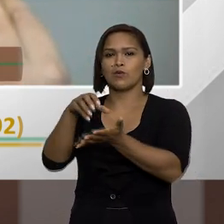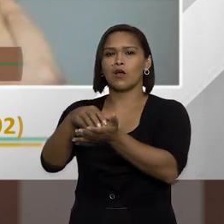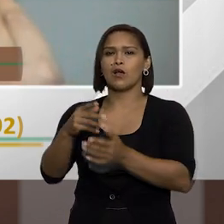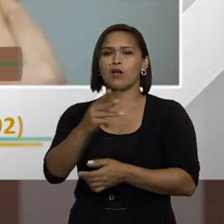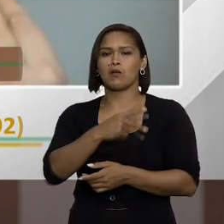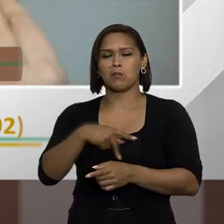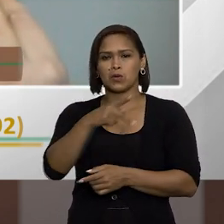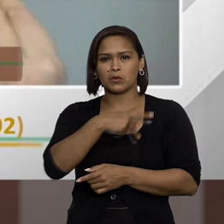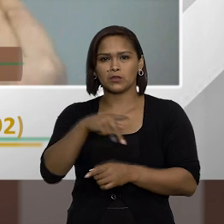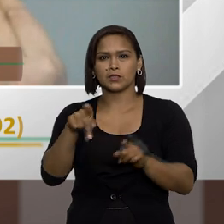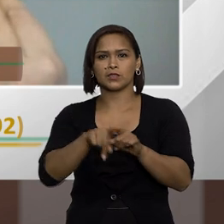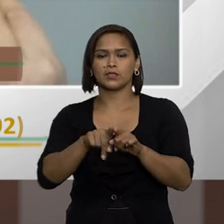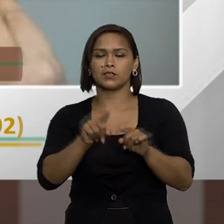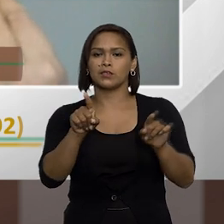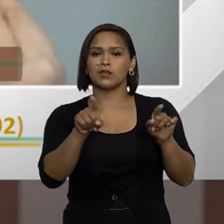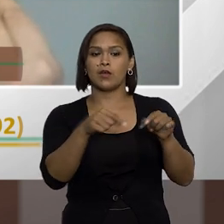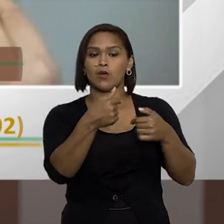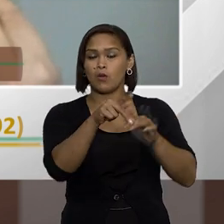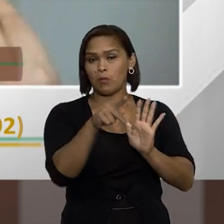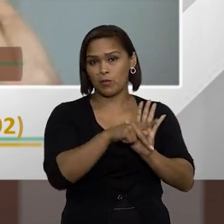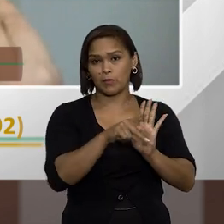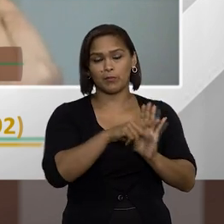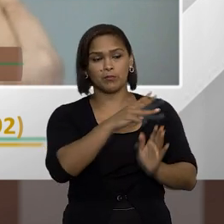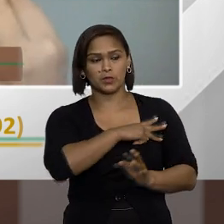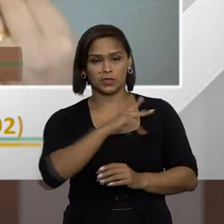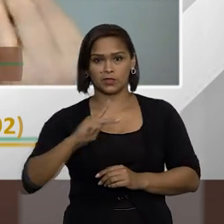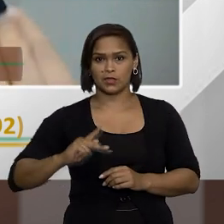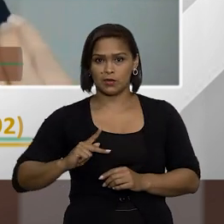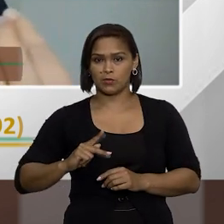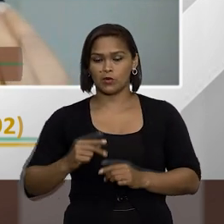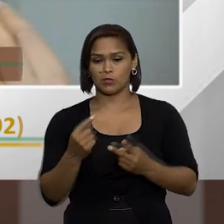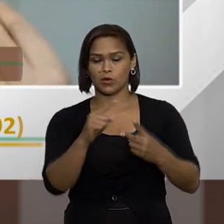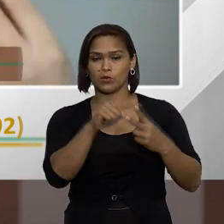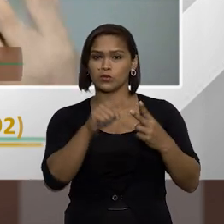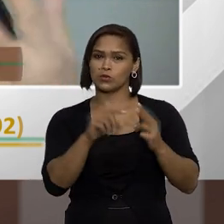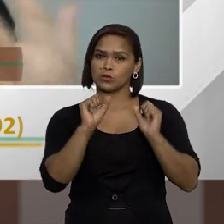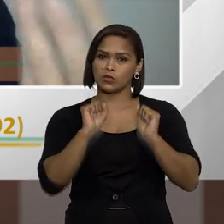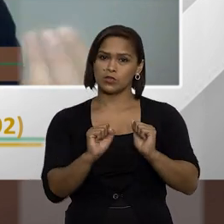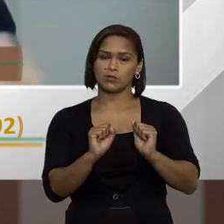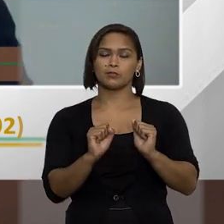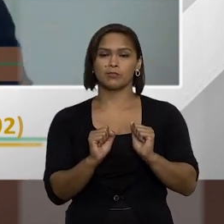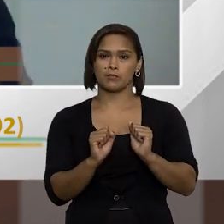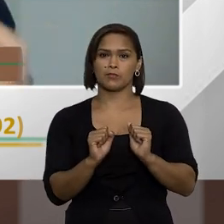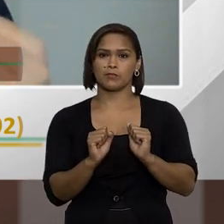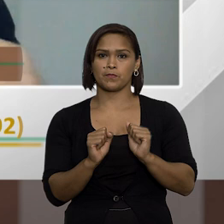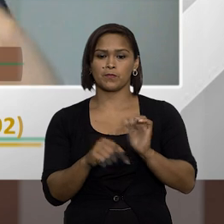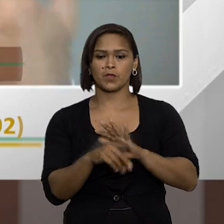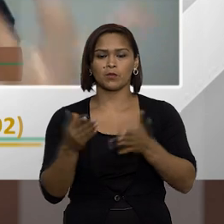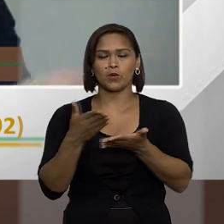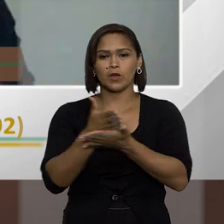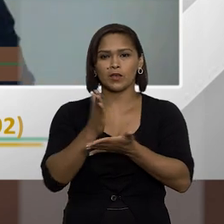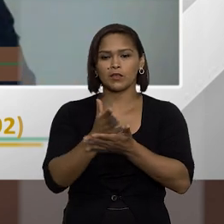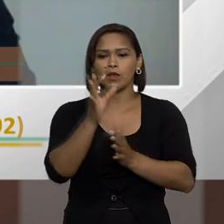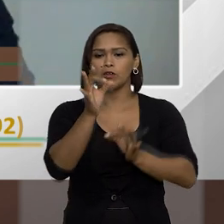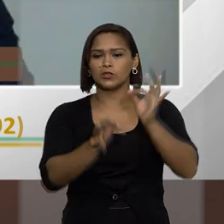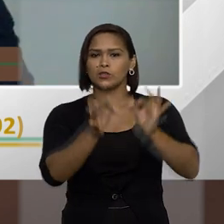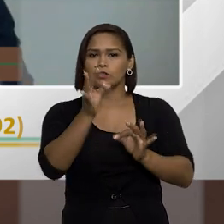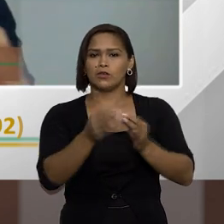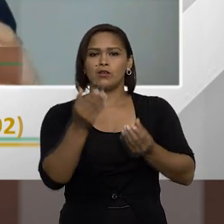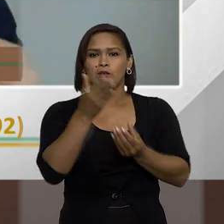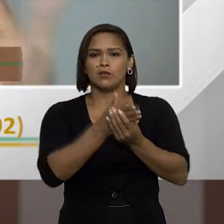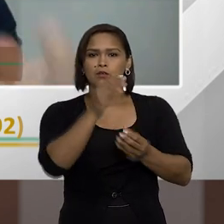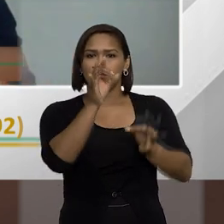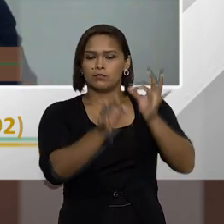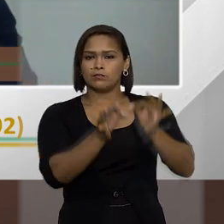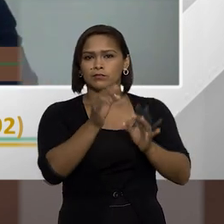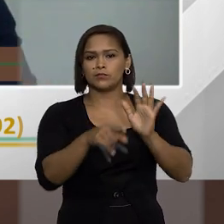órgãos de procuradoria como o próprio Ministério Público ambos poderiam ingressar judicialmente